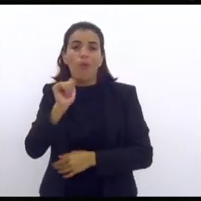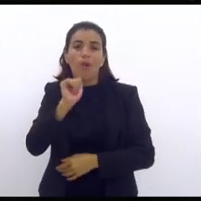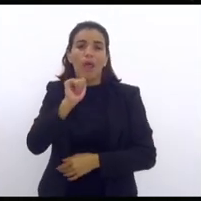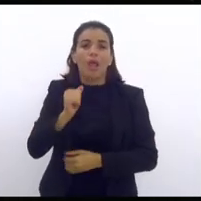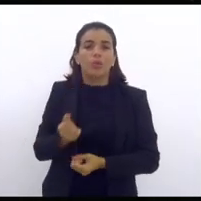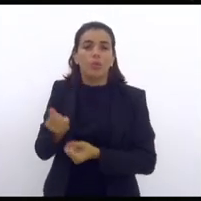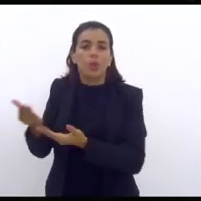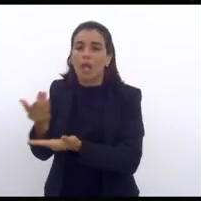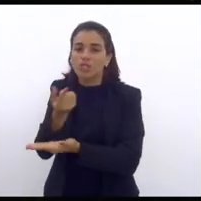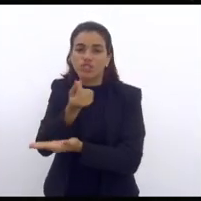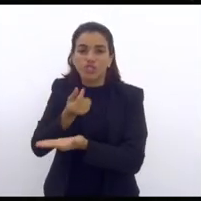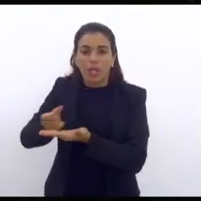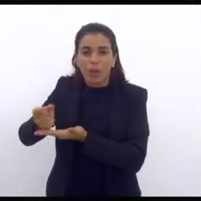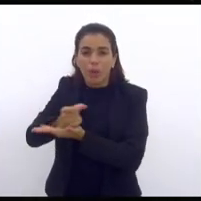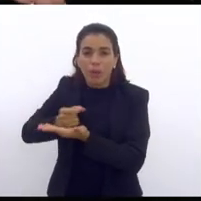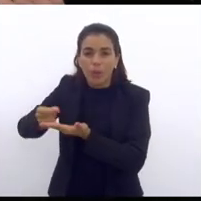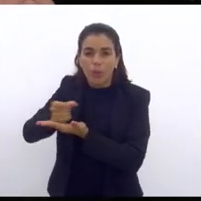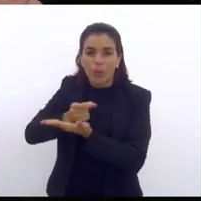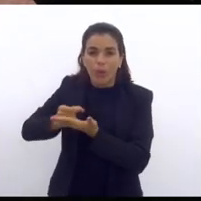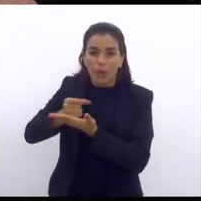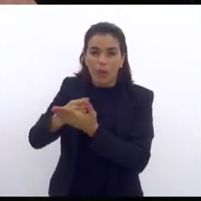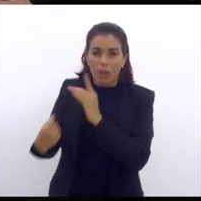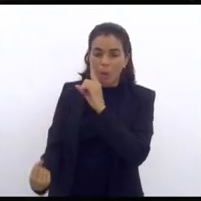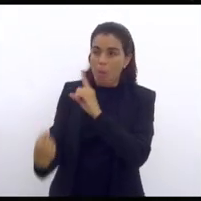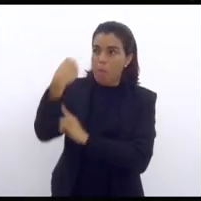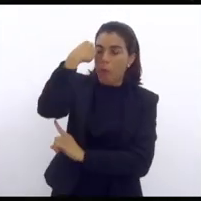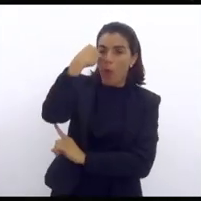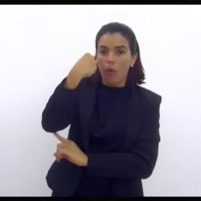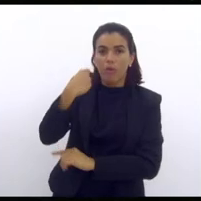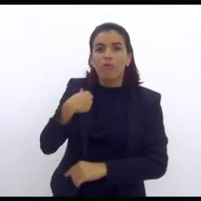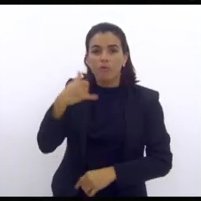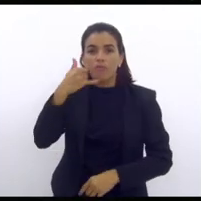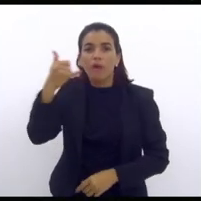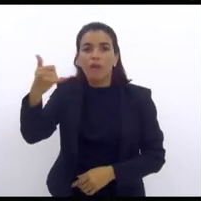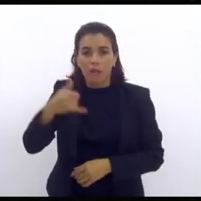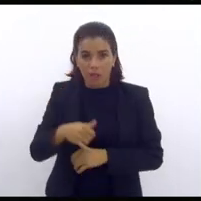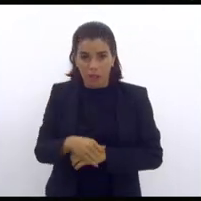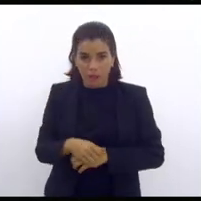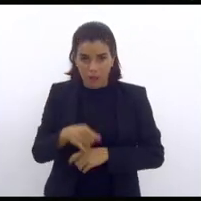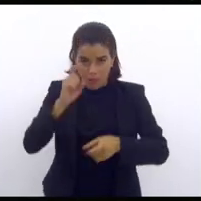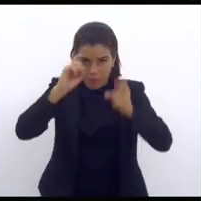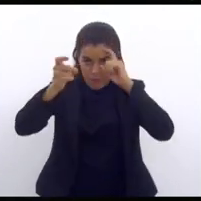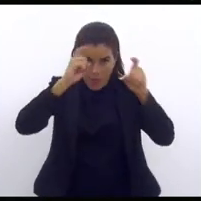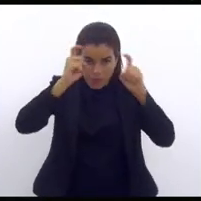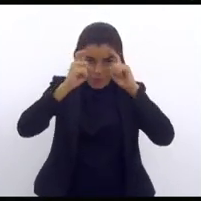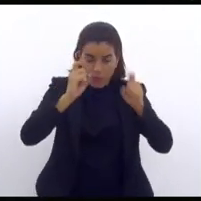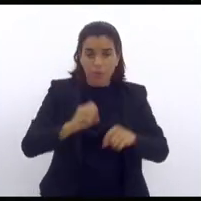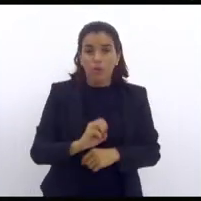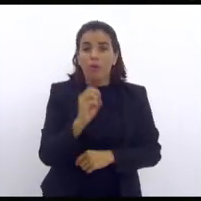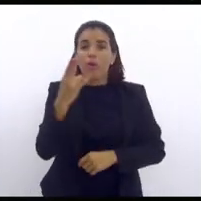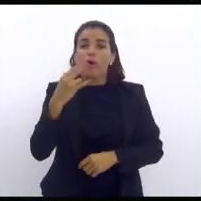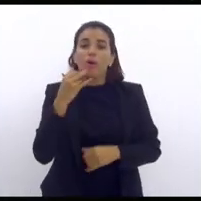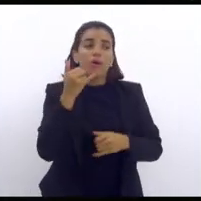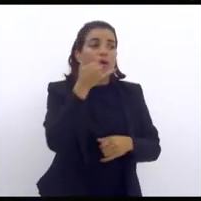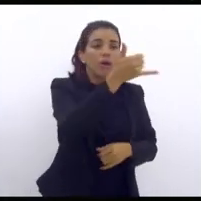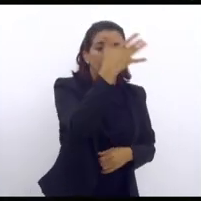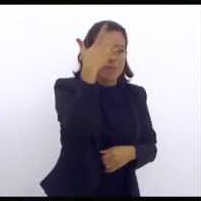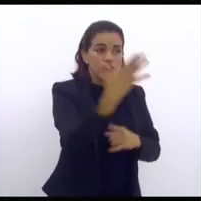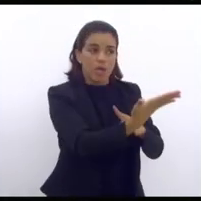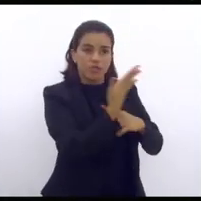pedinte. Uma menina tomou um soco na cara. Vai ligar para quem, meu anjo? Para o Batman? Ou vai pedir para o cidadão de bem te defender?